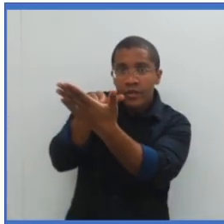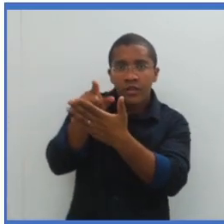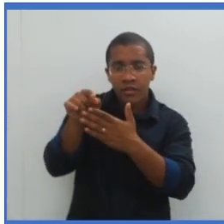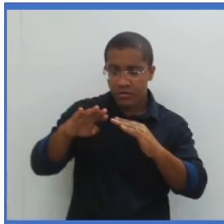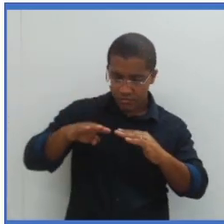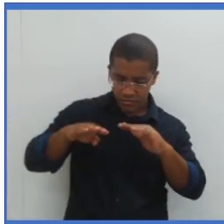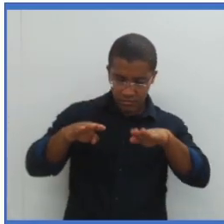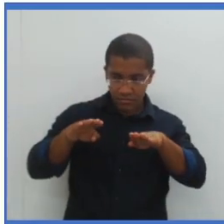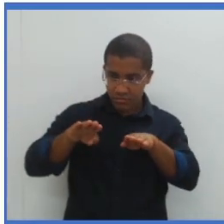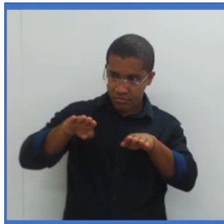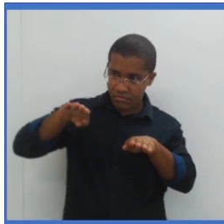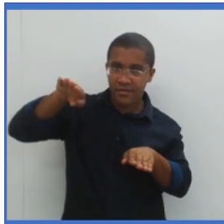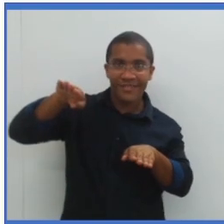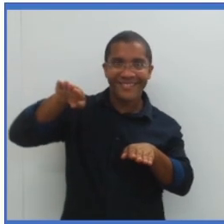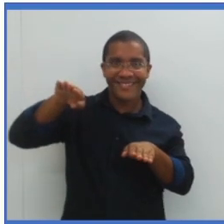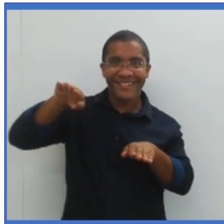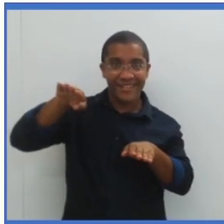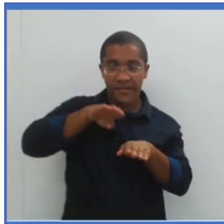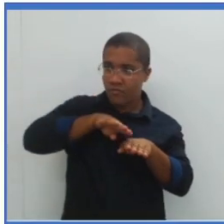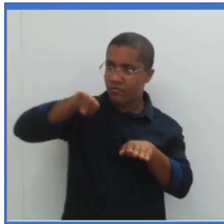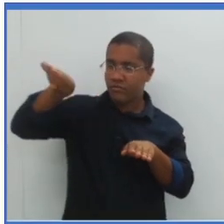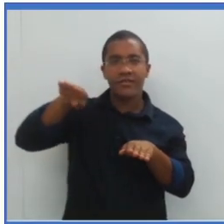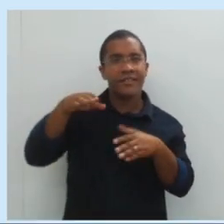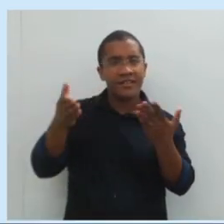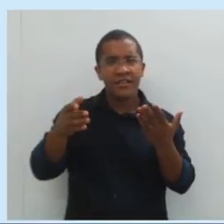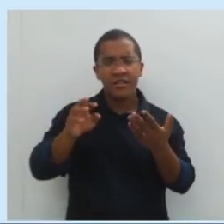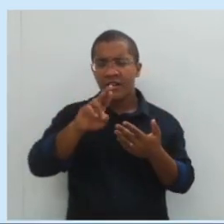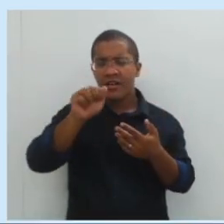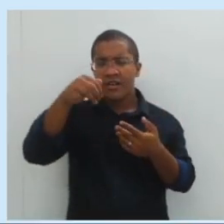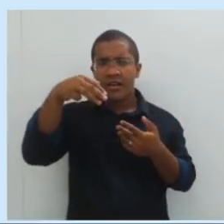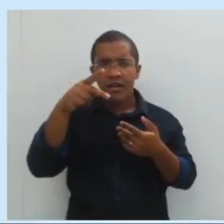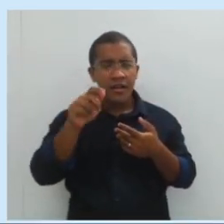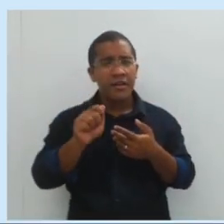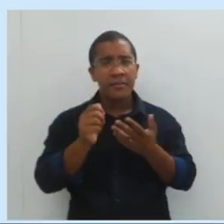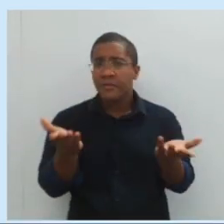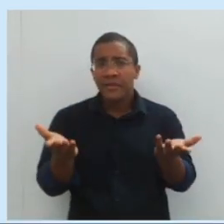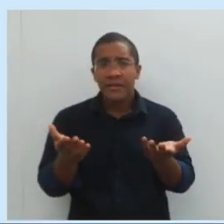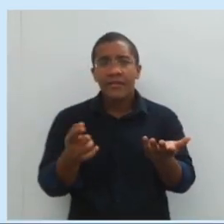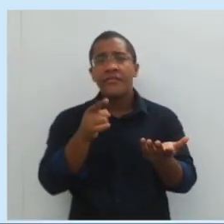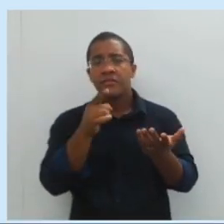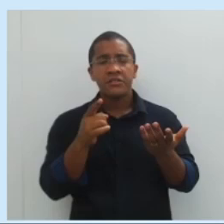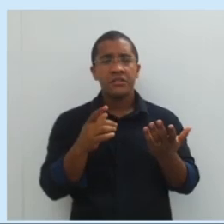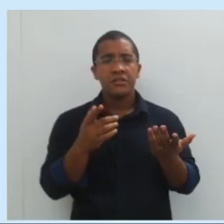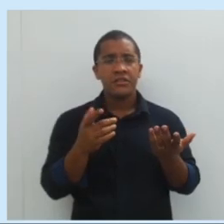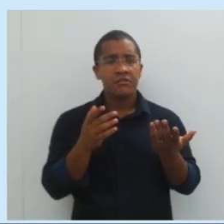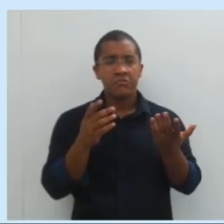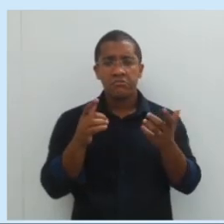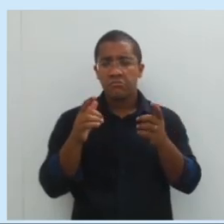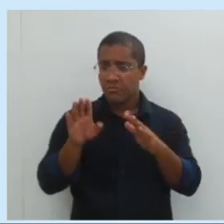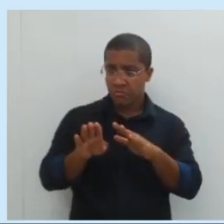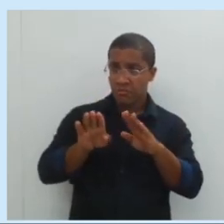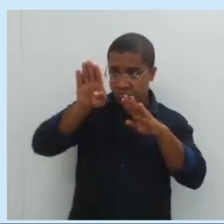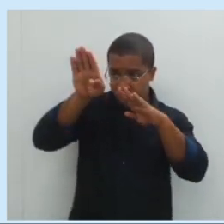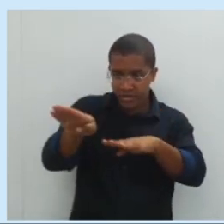estão em alturas diferentes. É uma rampinha que você vai colocar